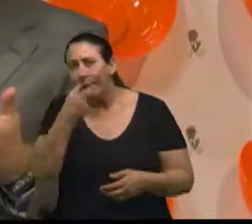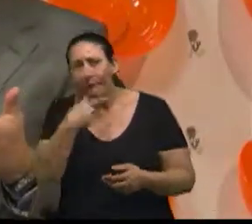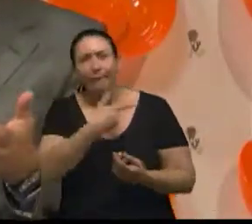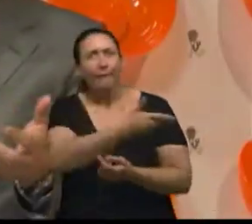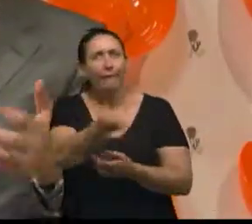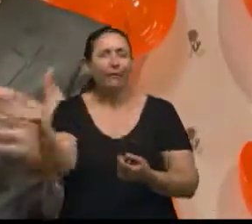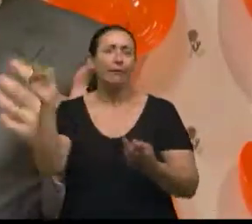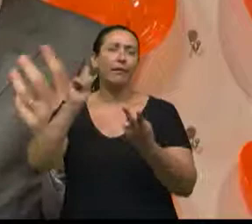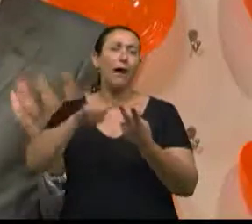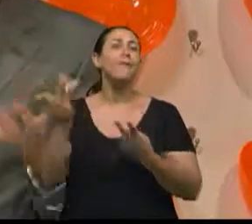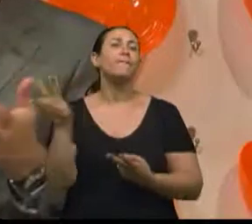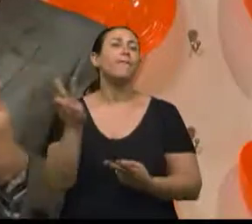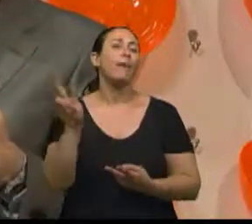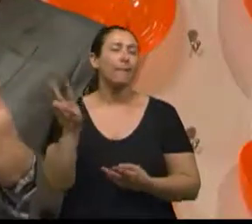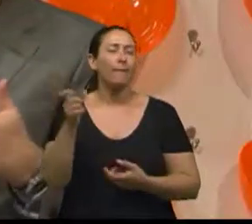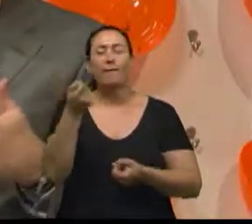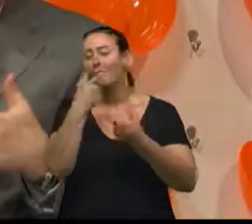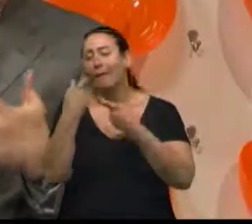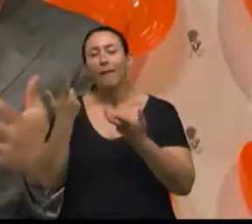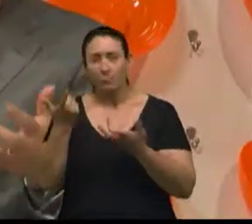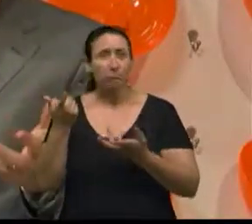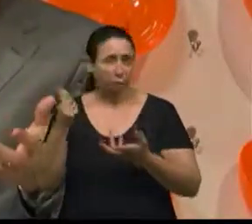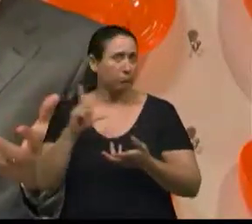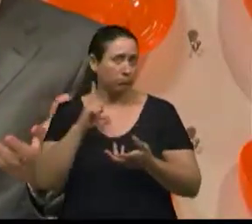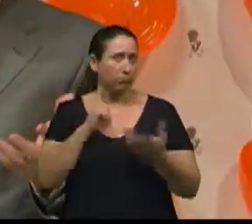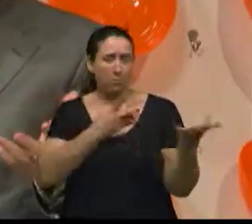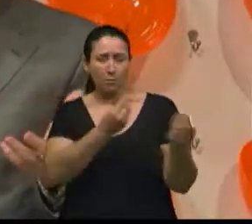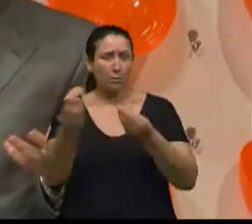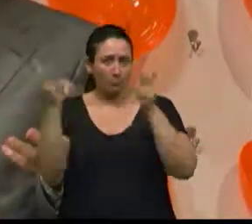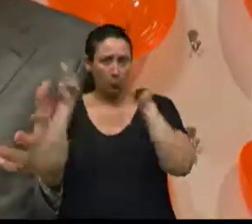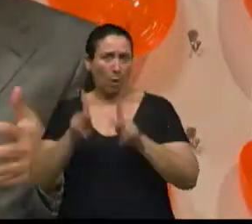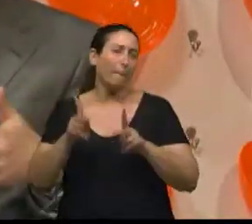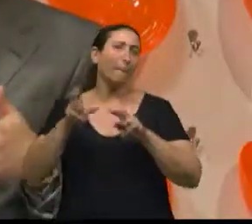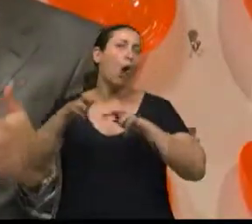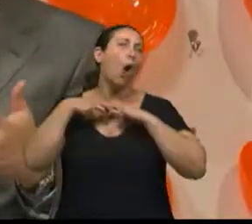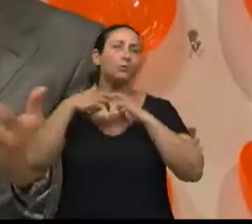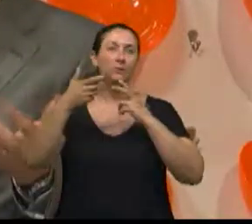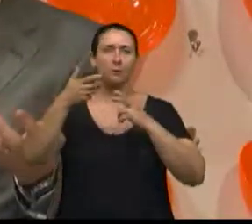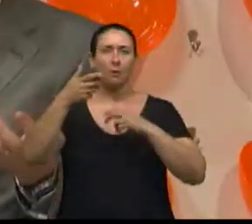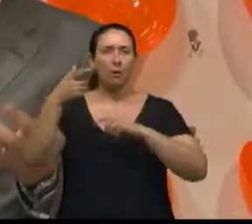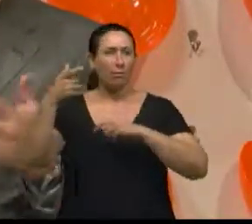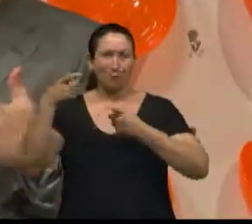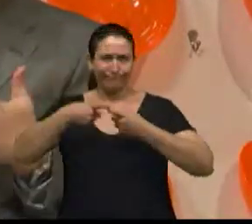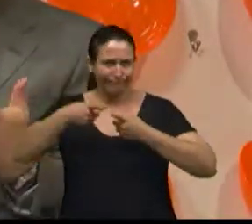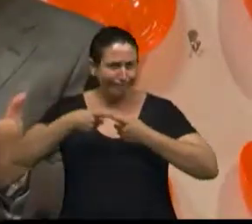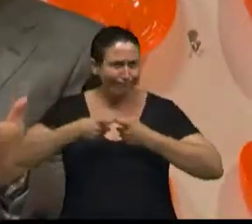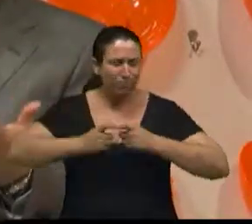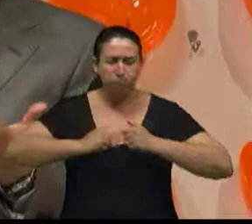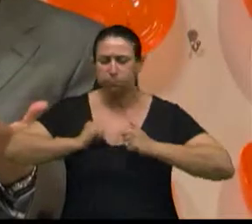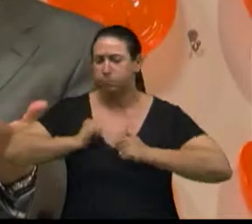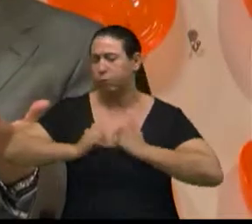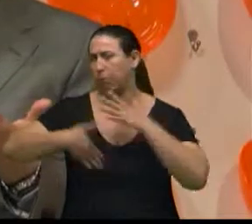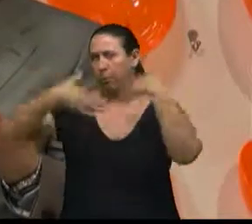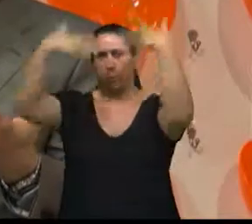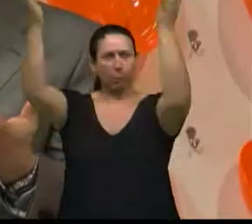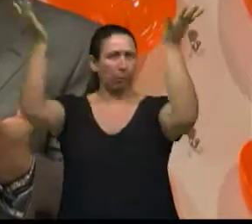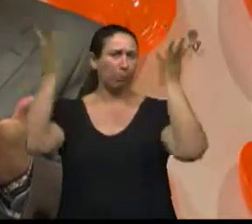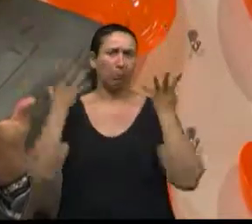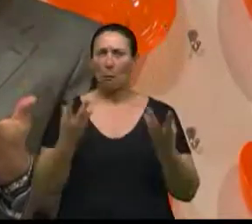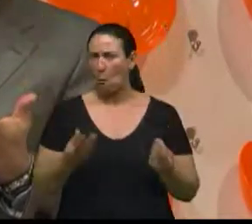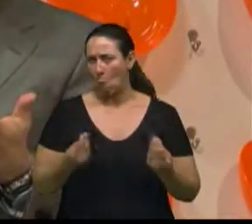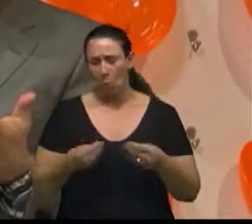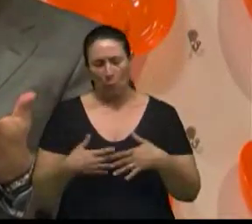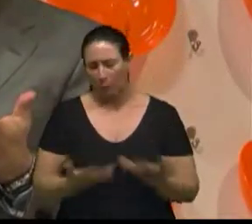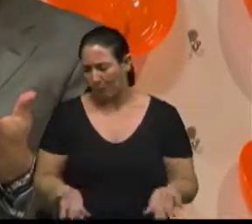vitaminas, só para dizer algumas coisas, que hoje com a evolução da medicina, os estudos, por exemplo, dentro da área de joelho nós temos